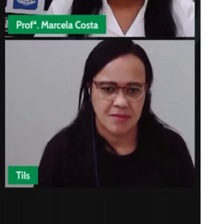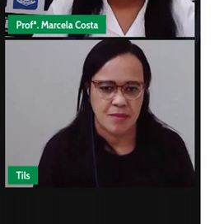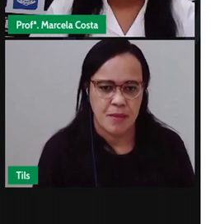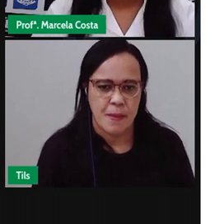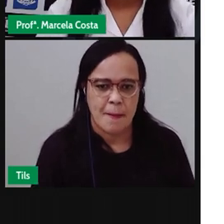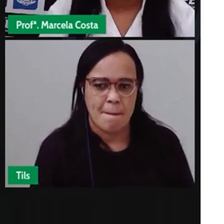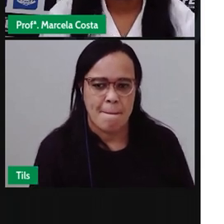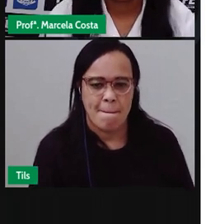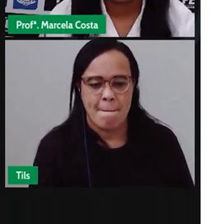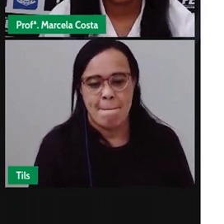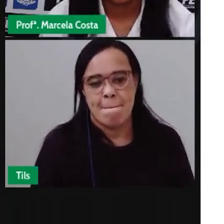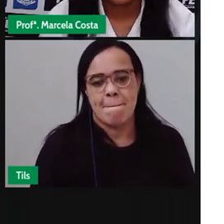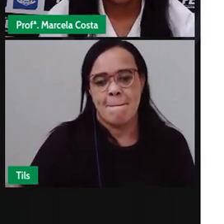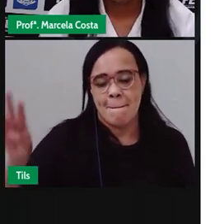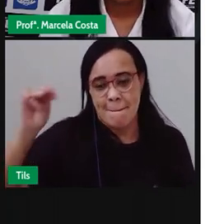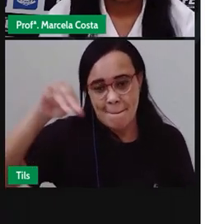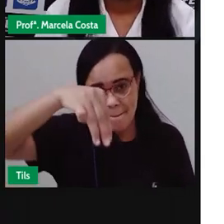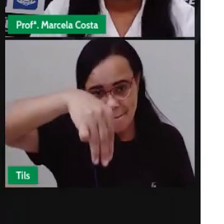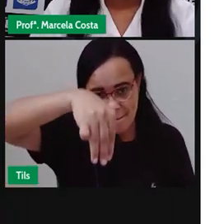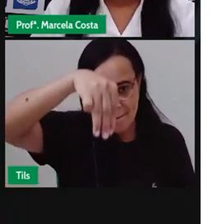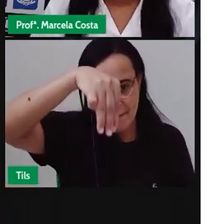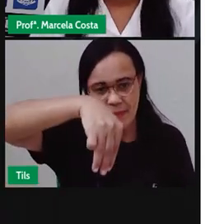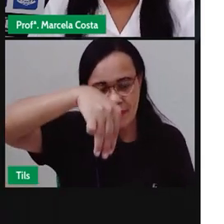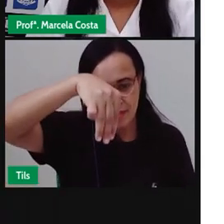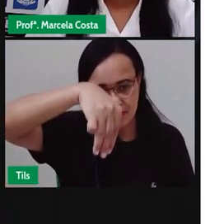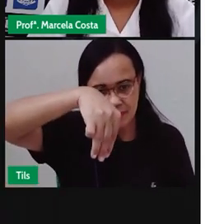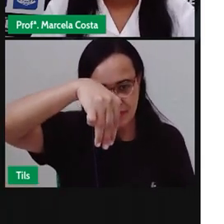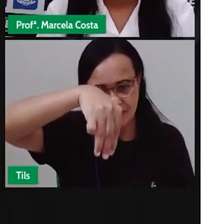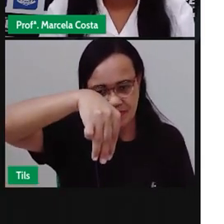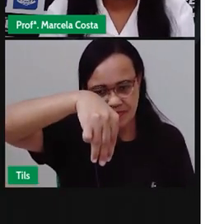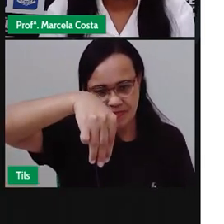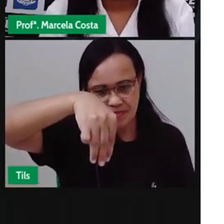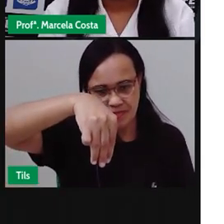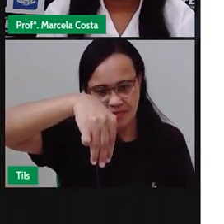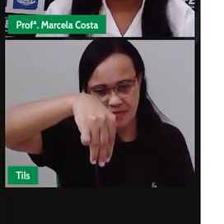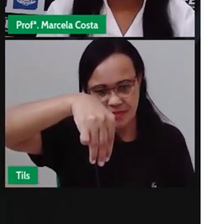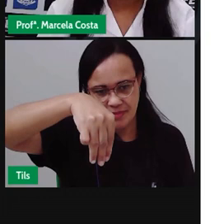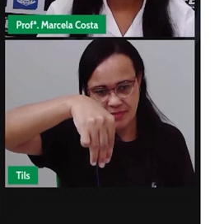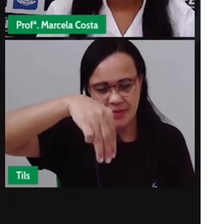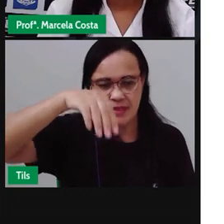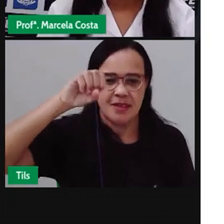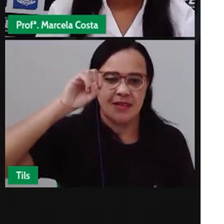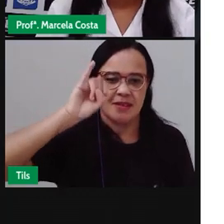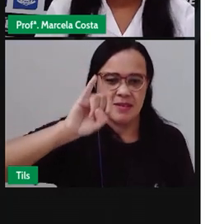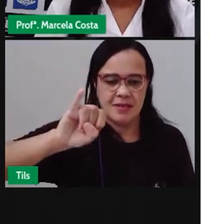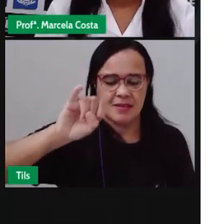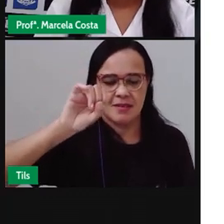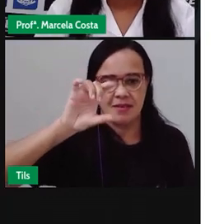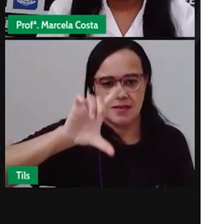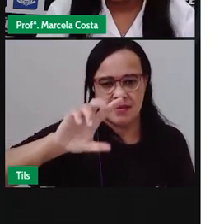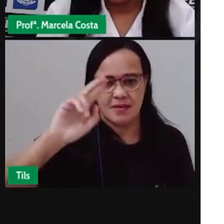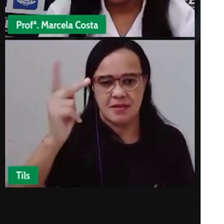Milho Começa Com a letra M Que emite O som De M Não é isso? Ó